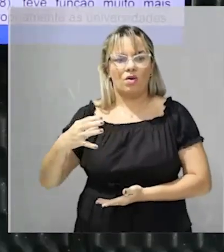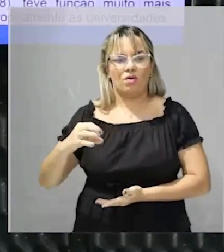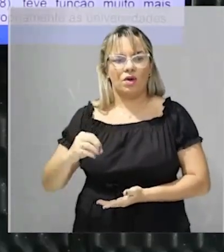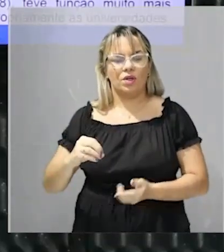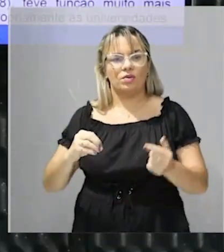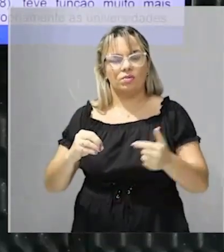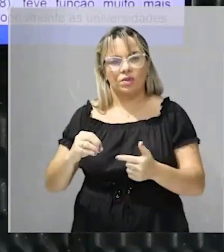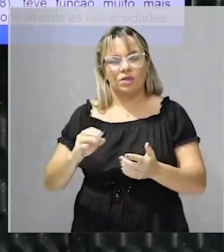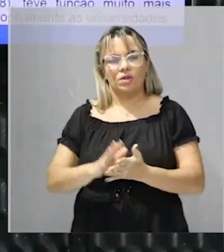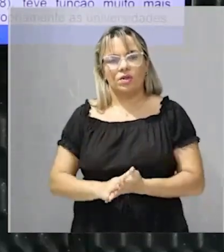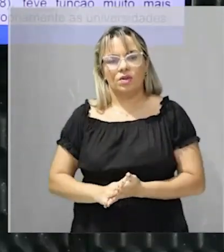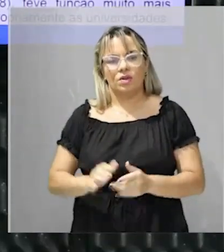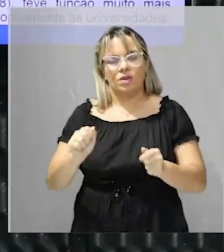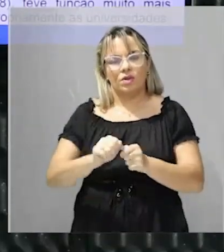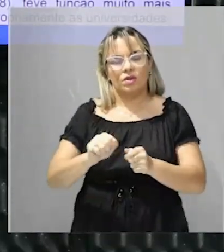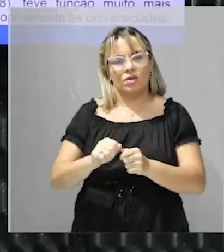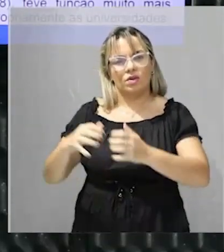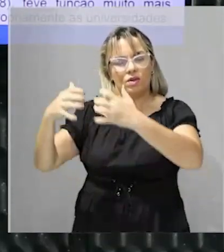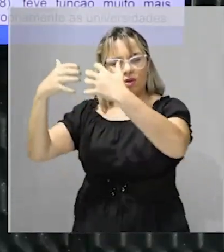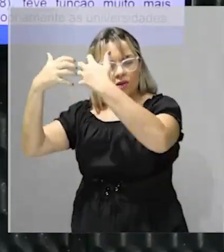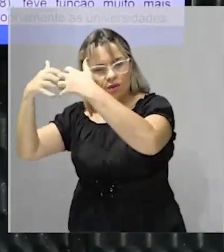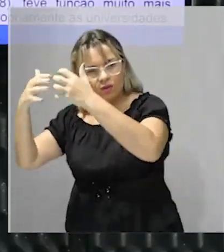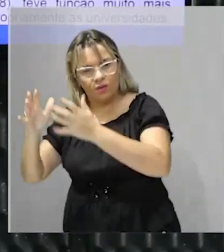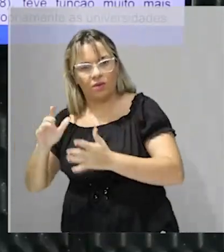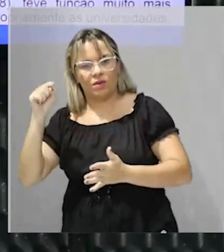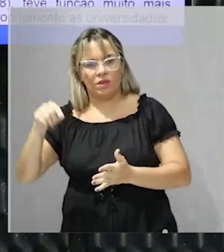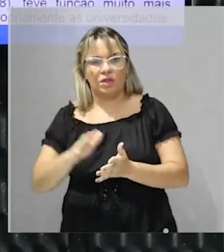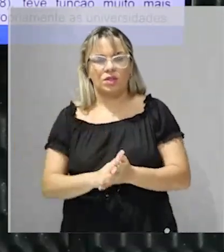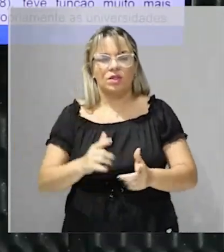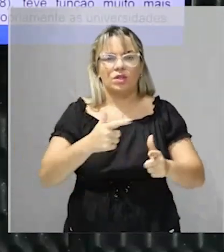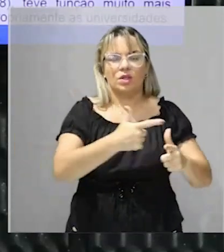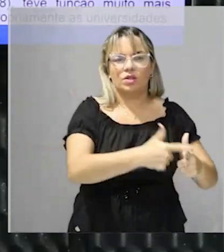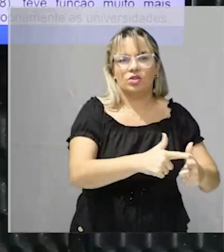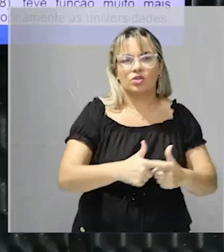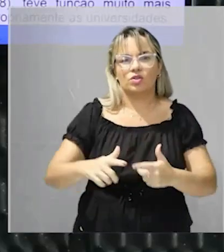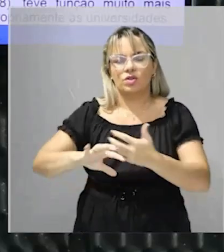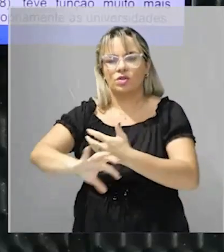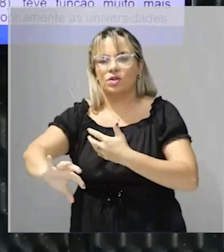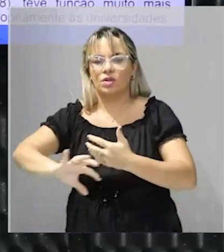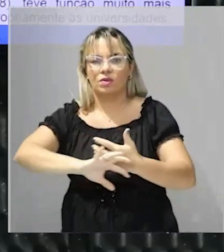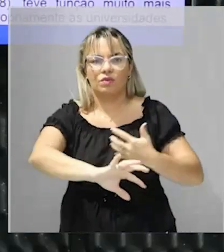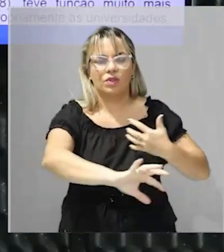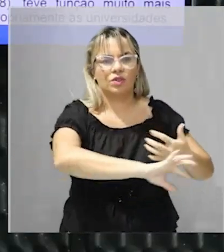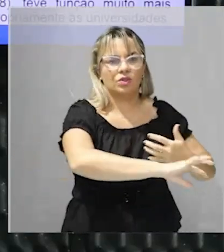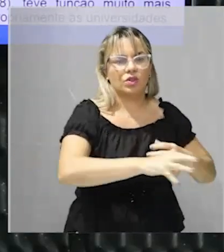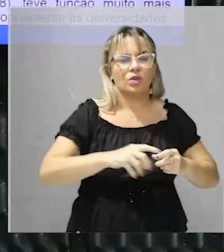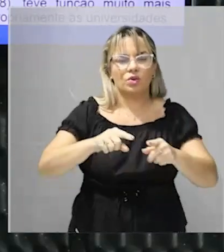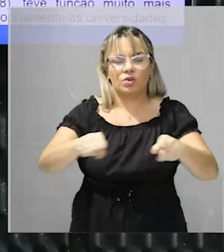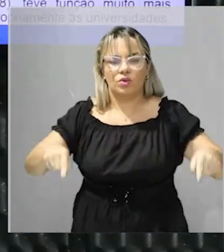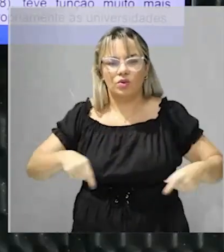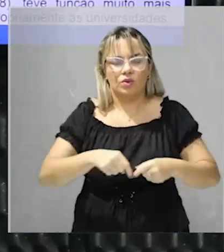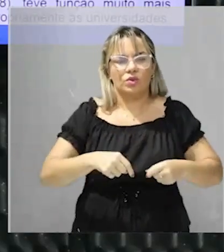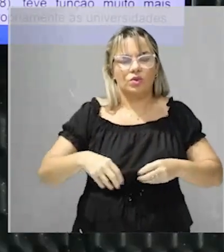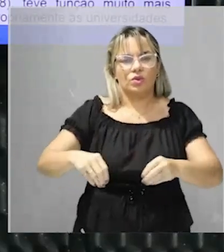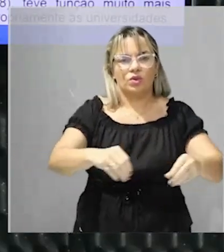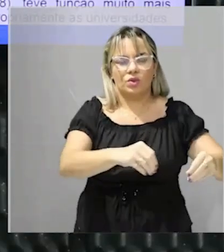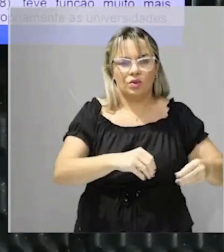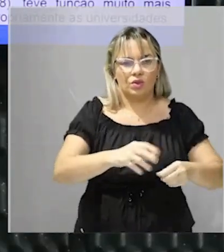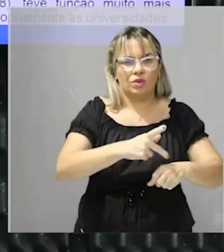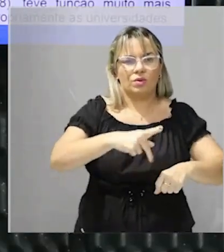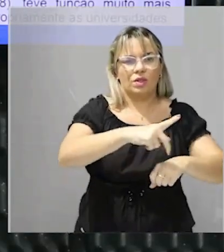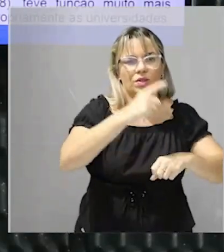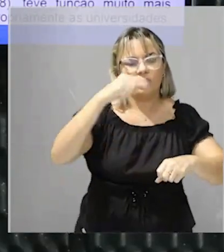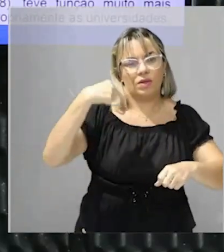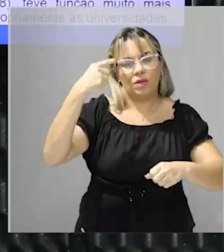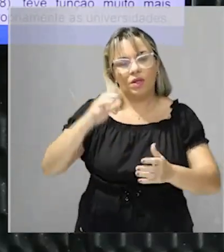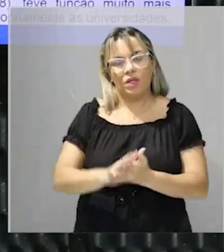reflexão em torno dessa fragmentação e não fragmentação, no caso do Brasil, no pós-independência.